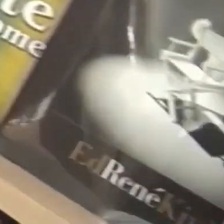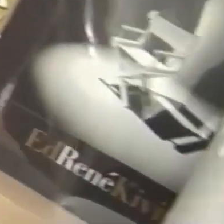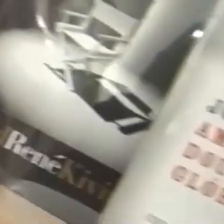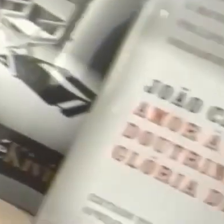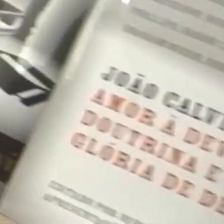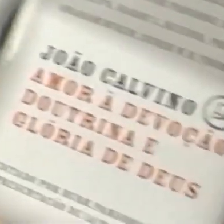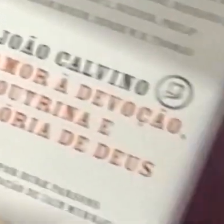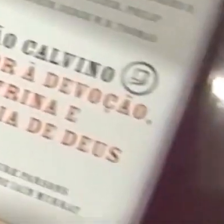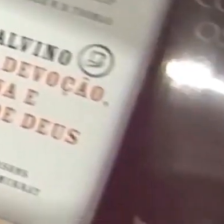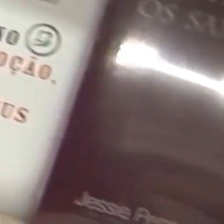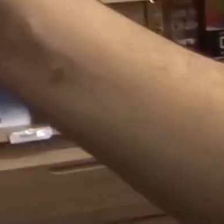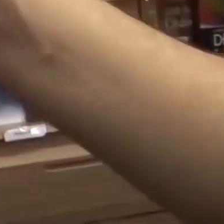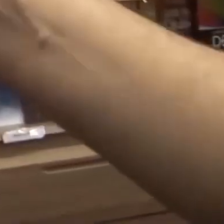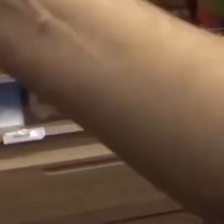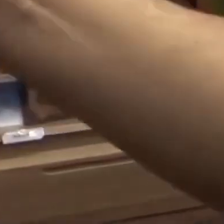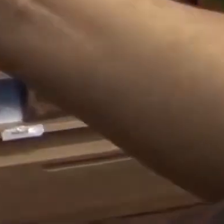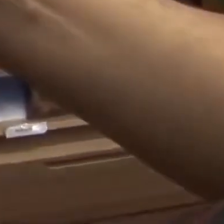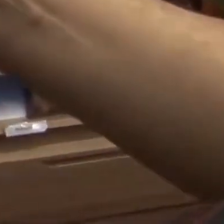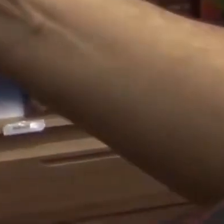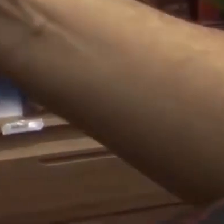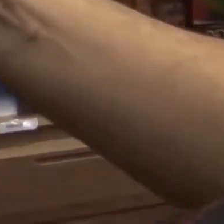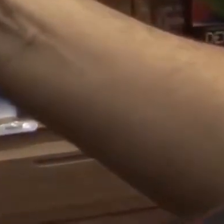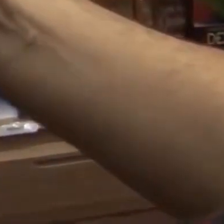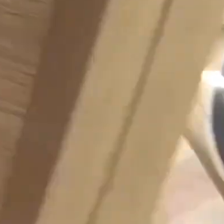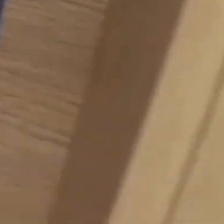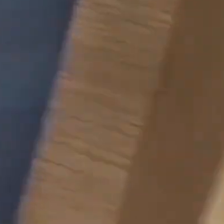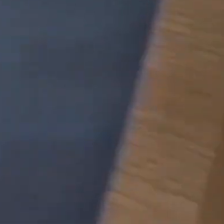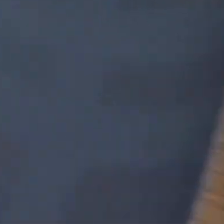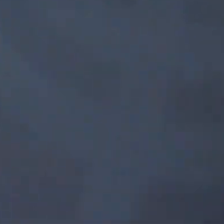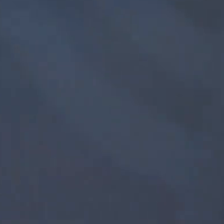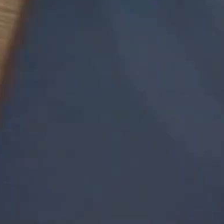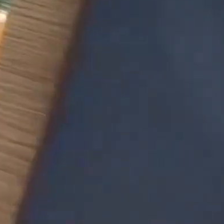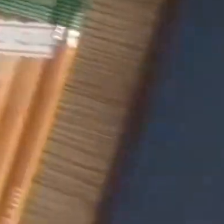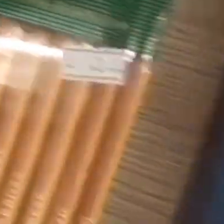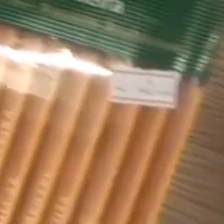alinhado com o Evangelho de Jesus Cristo. Bíblias, livros de teologia, devocionamento,